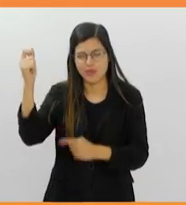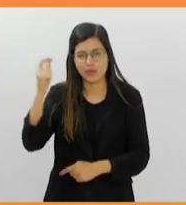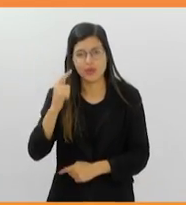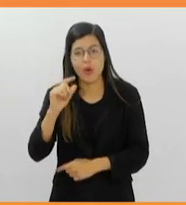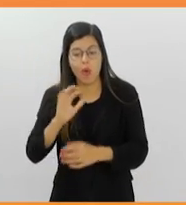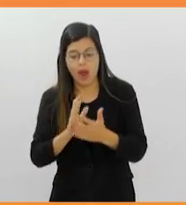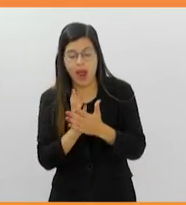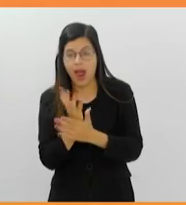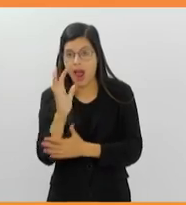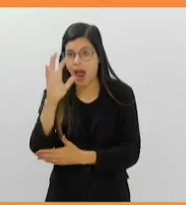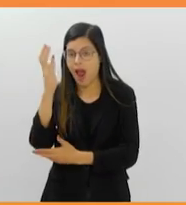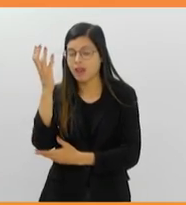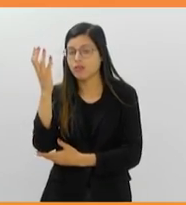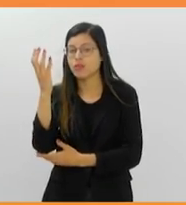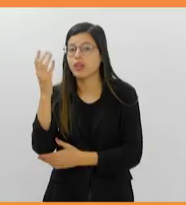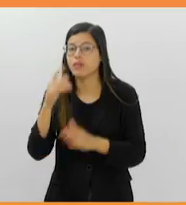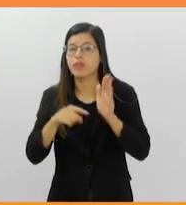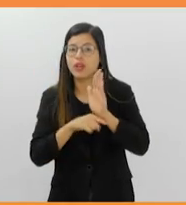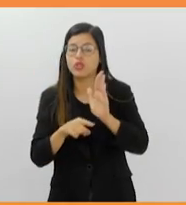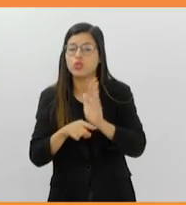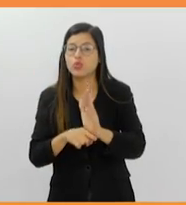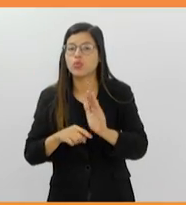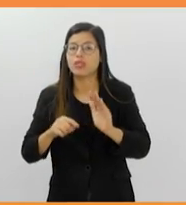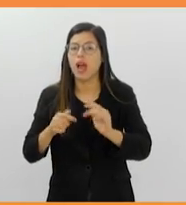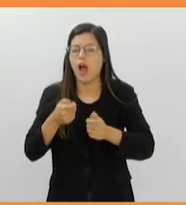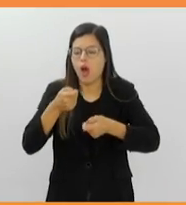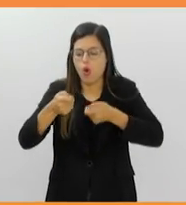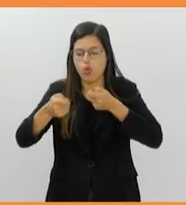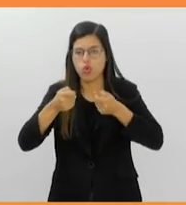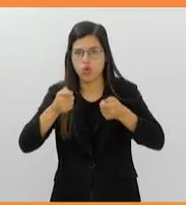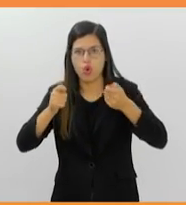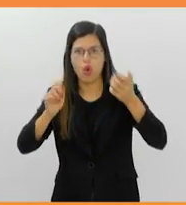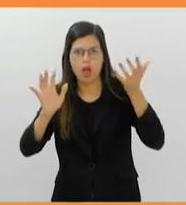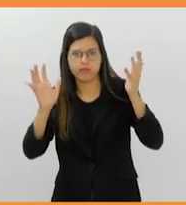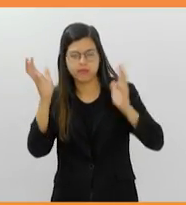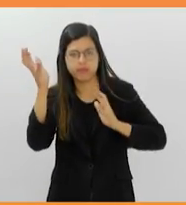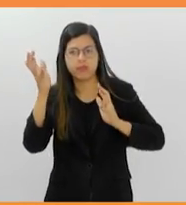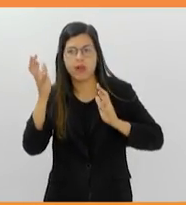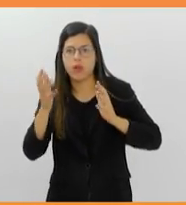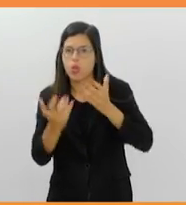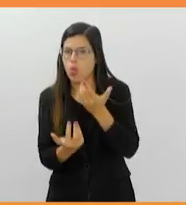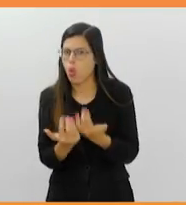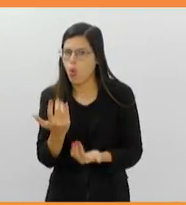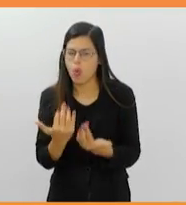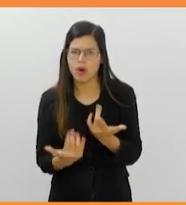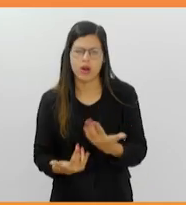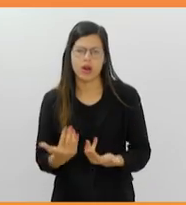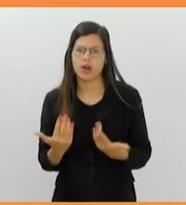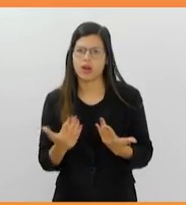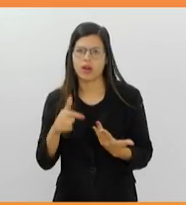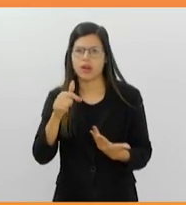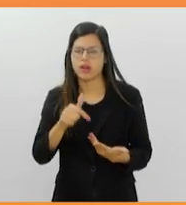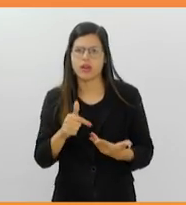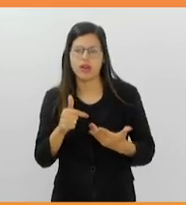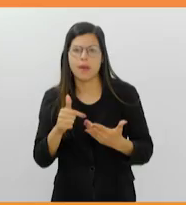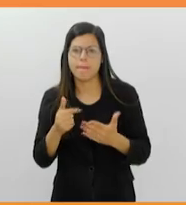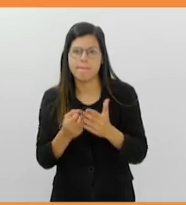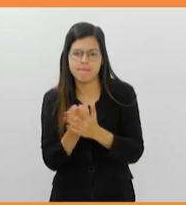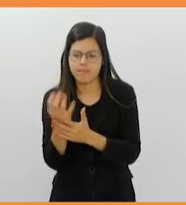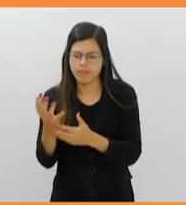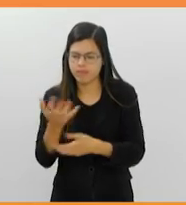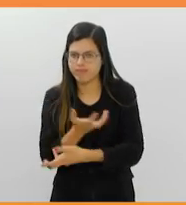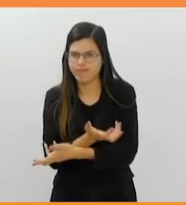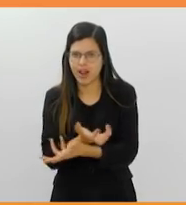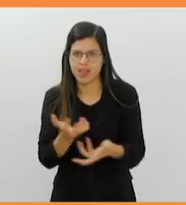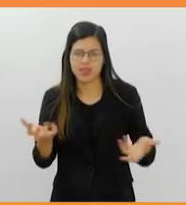regulação climática. Não queime a pastagem e os restos da sua lavoura. A exposição